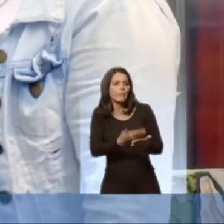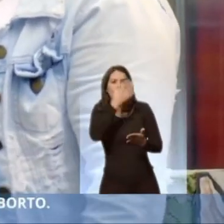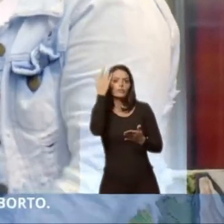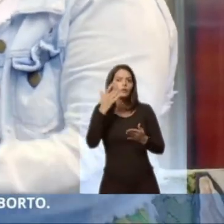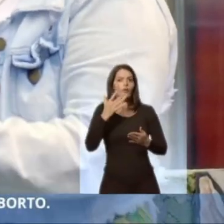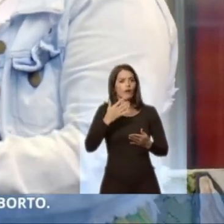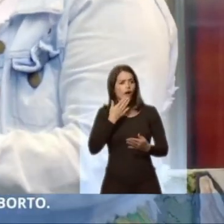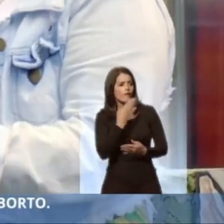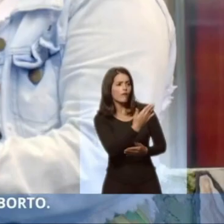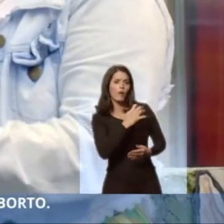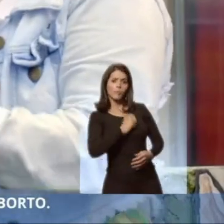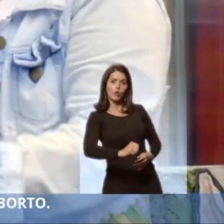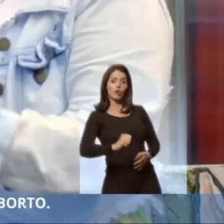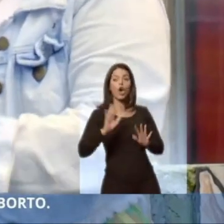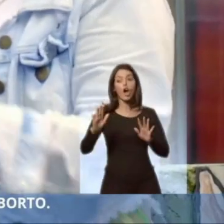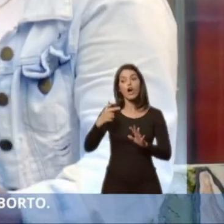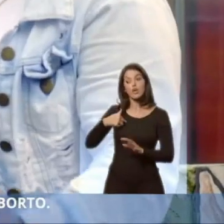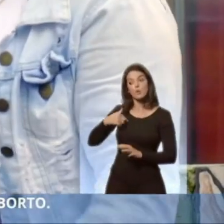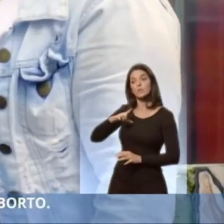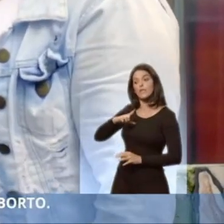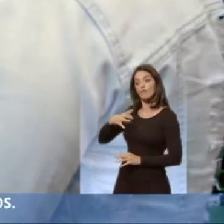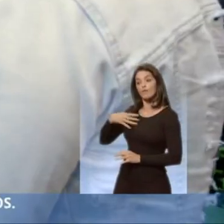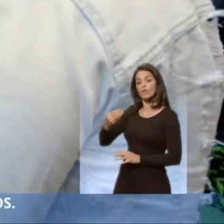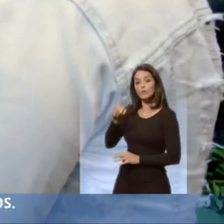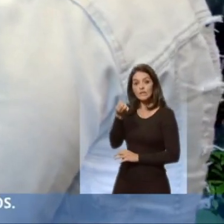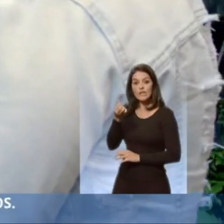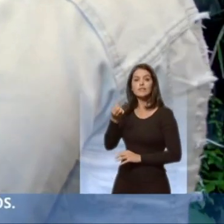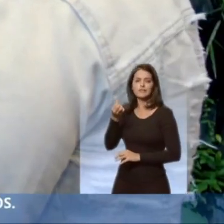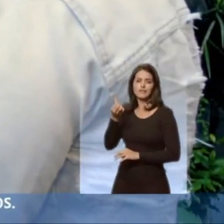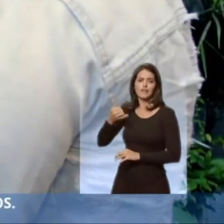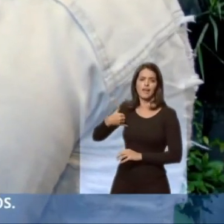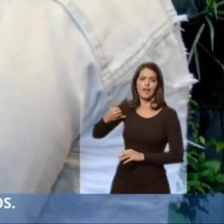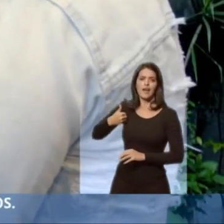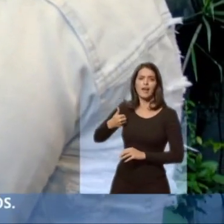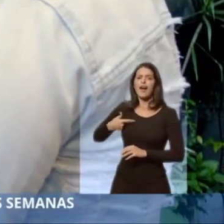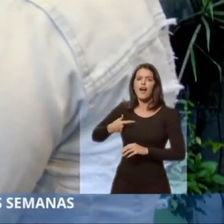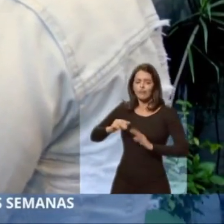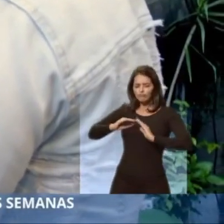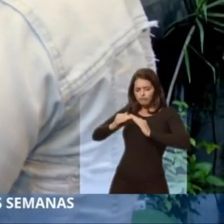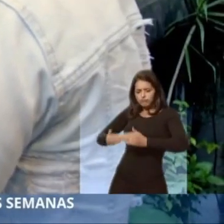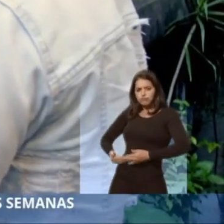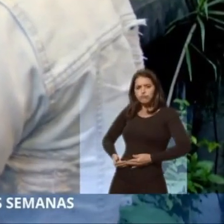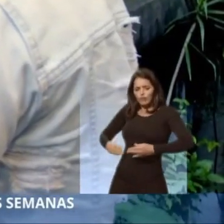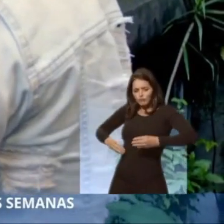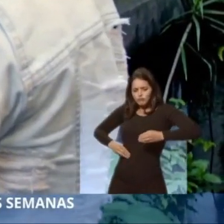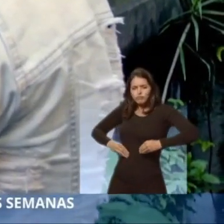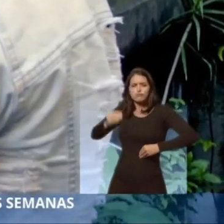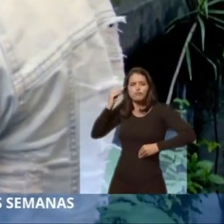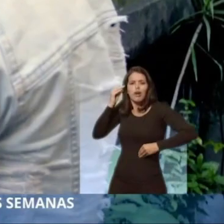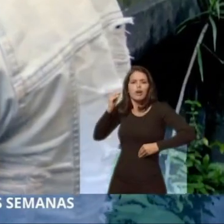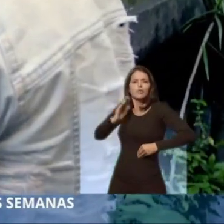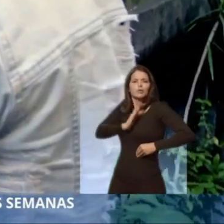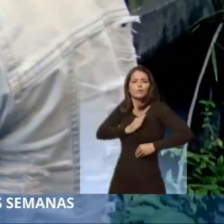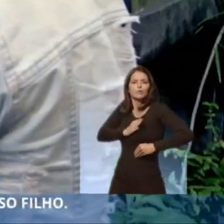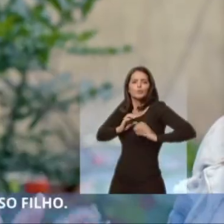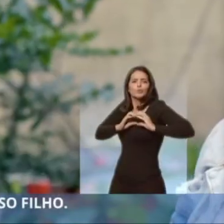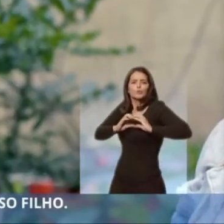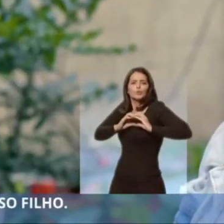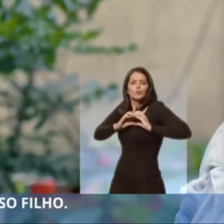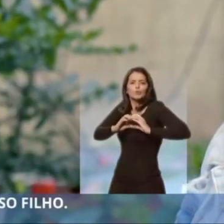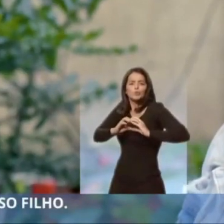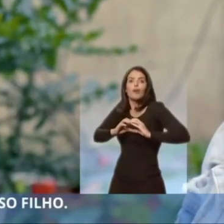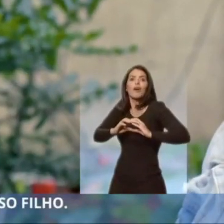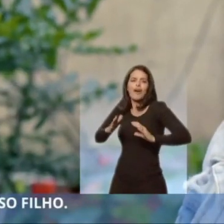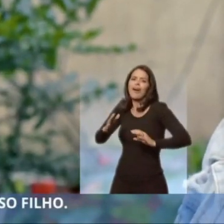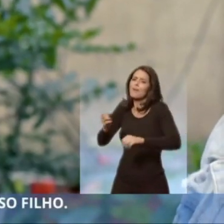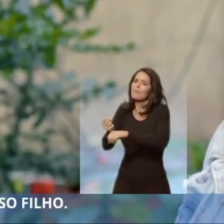sem ele. Eu não sei como é que ainda tem pessoas a favor do aborto. Olha, eu também tenho um filho de seis anos. Não tem emoção maior, né, do que nas primeiras semanas quando a